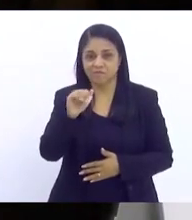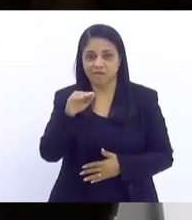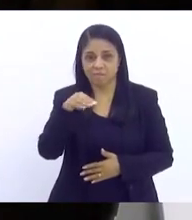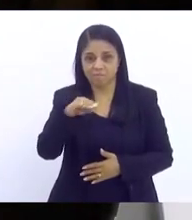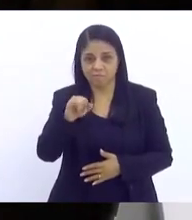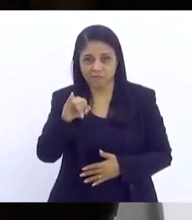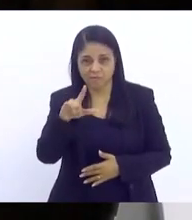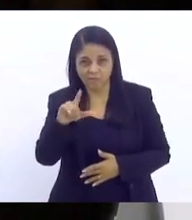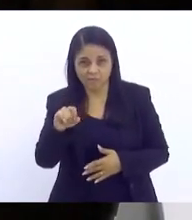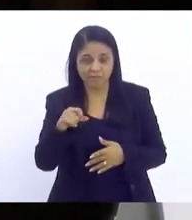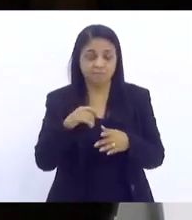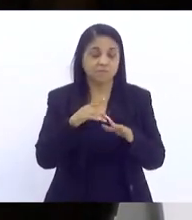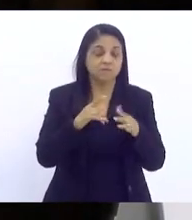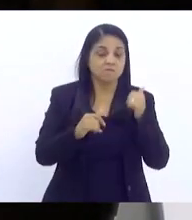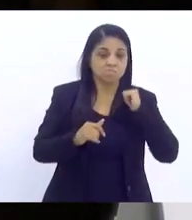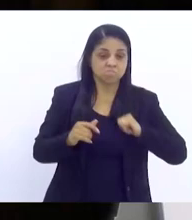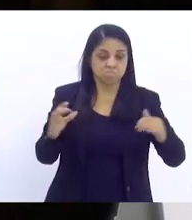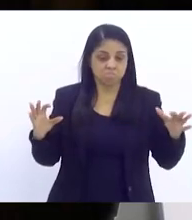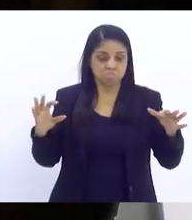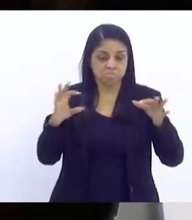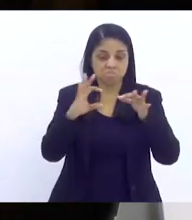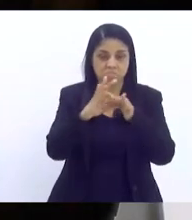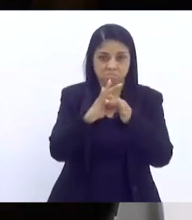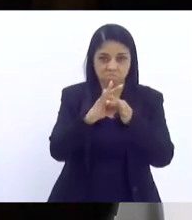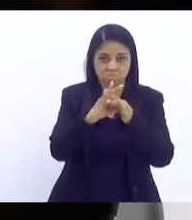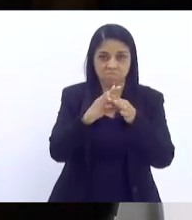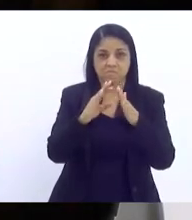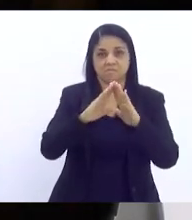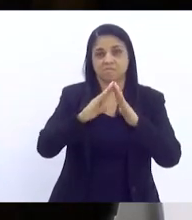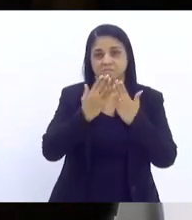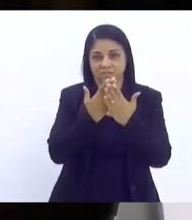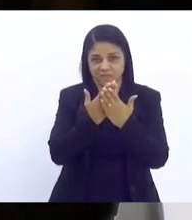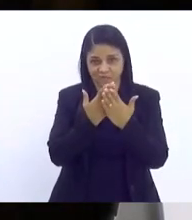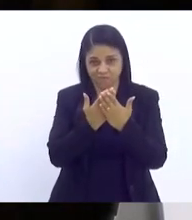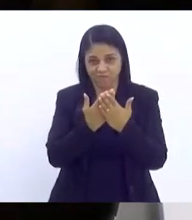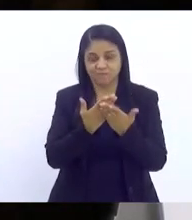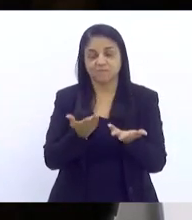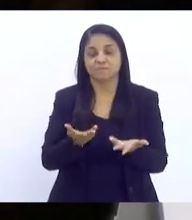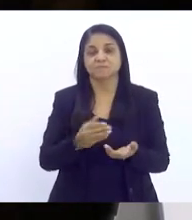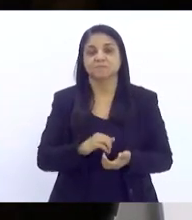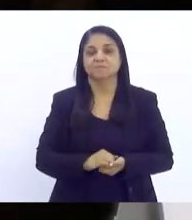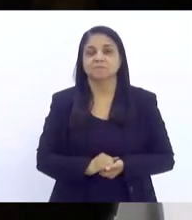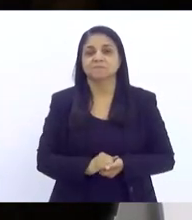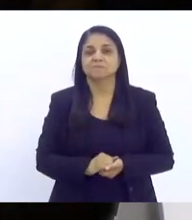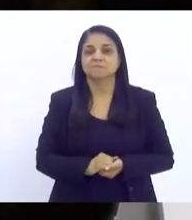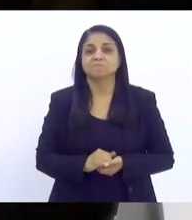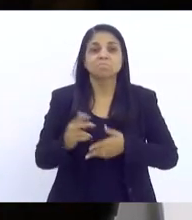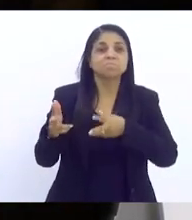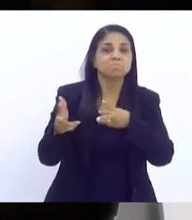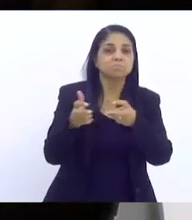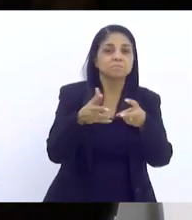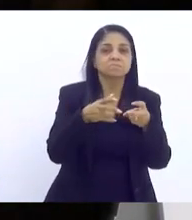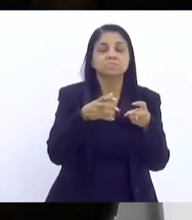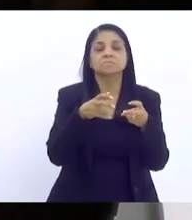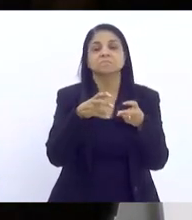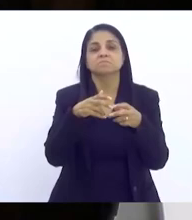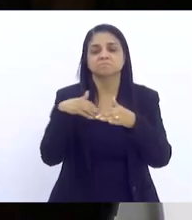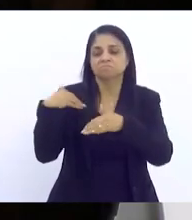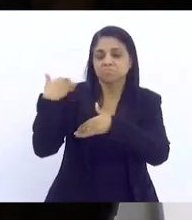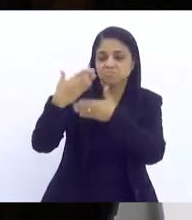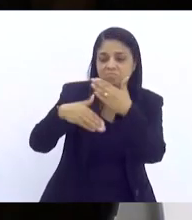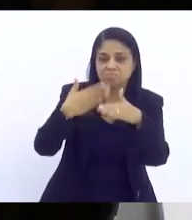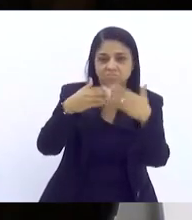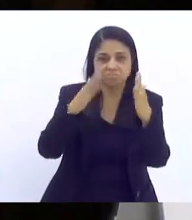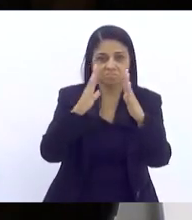Escola para o Bolsa Família, ainda estava acontecendo quando a gente chegou. Nós percebemos que as escolas, ao longo do tempo,